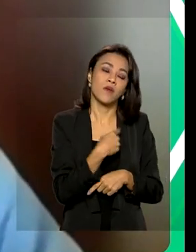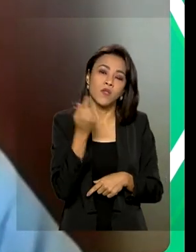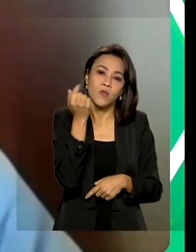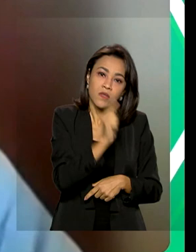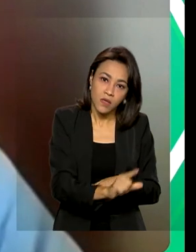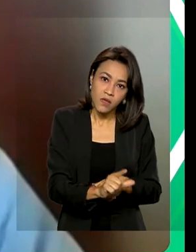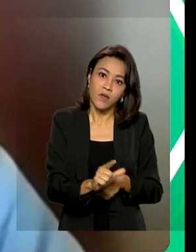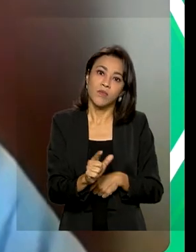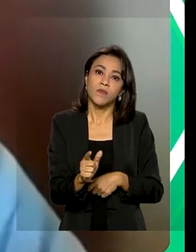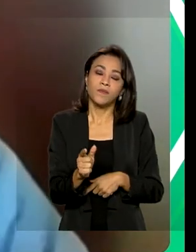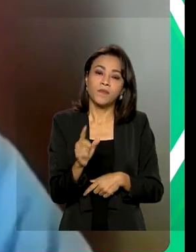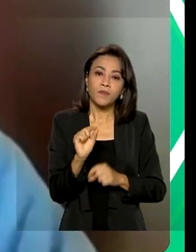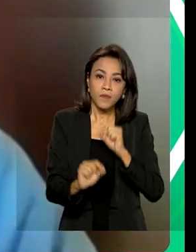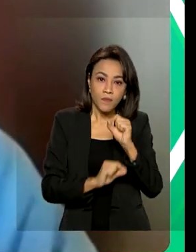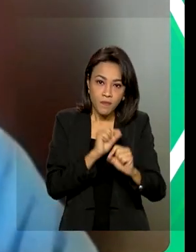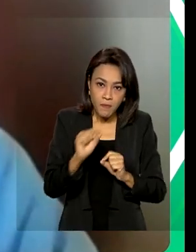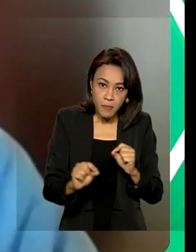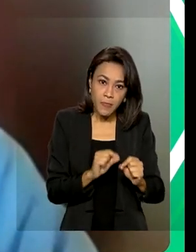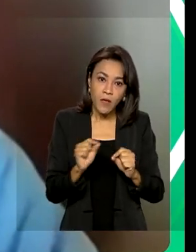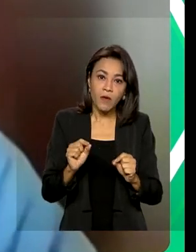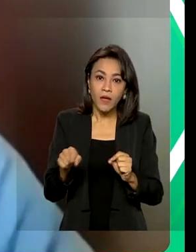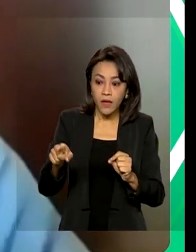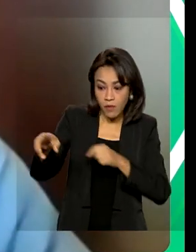a uma parte considerável da população.